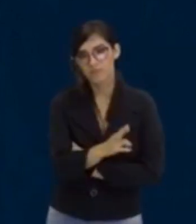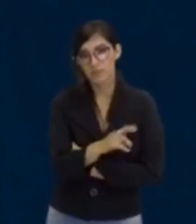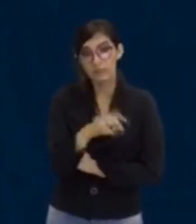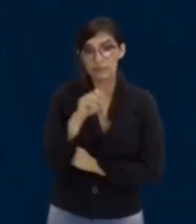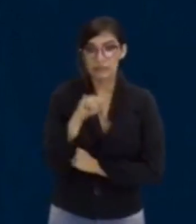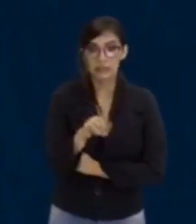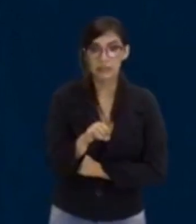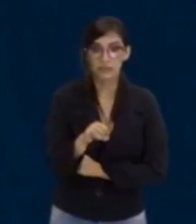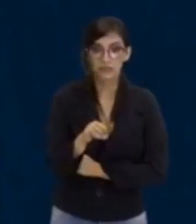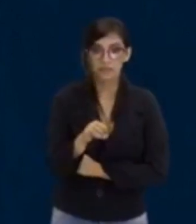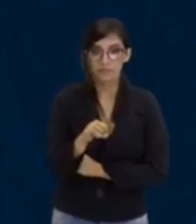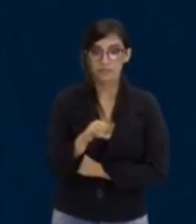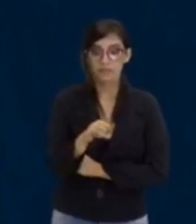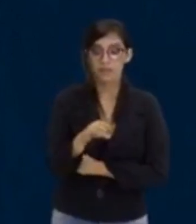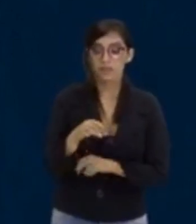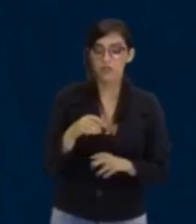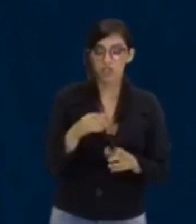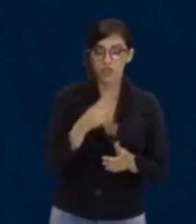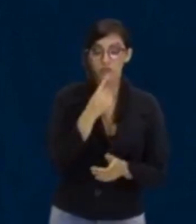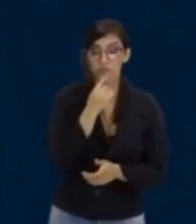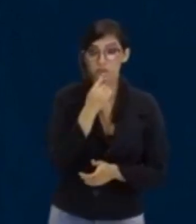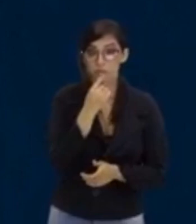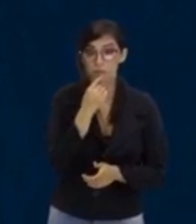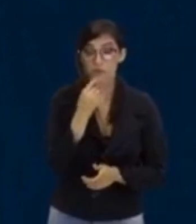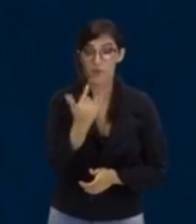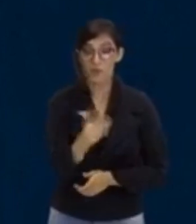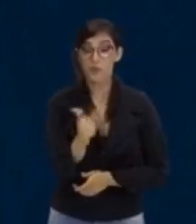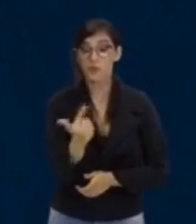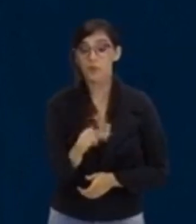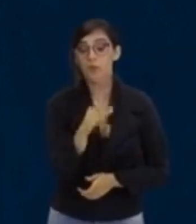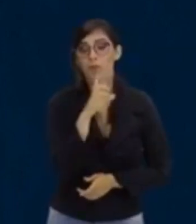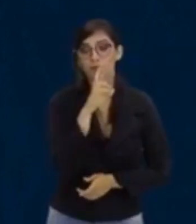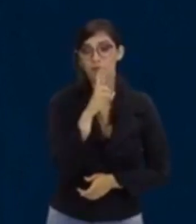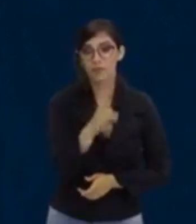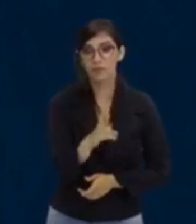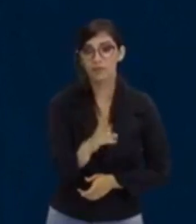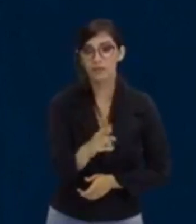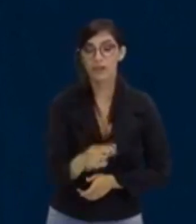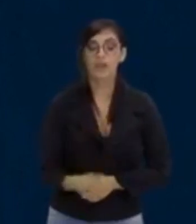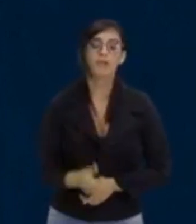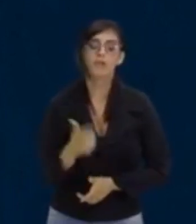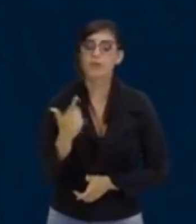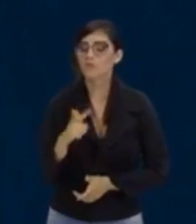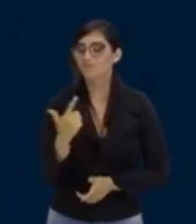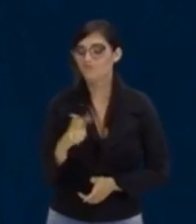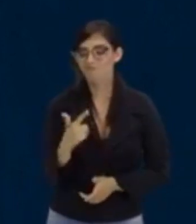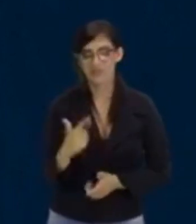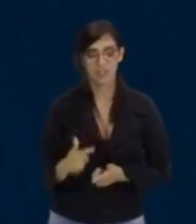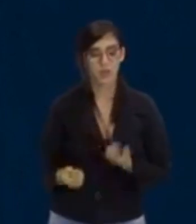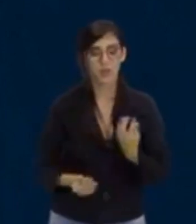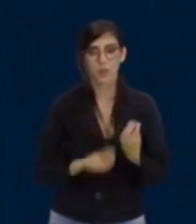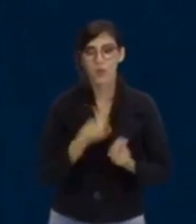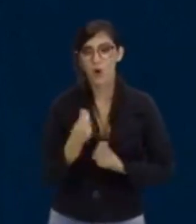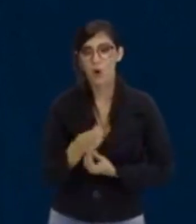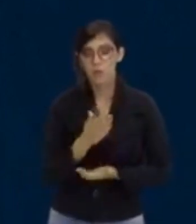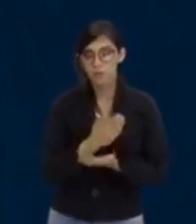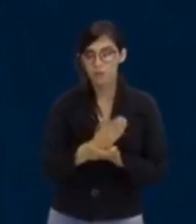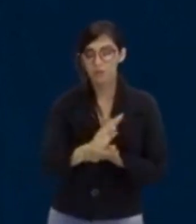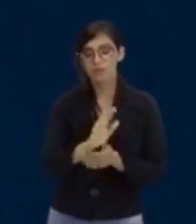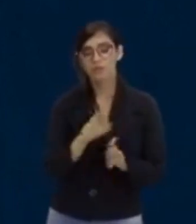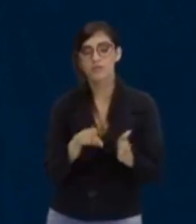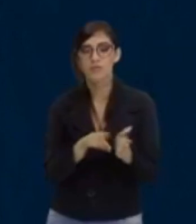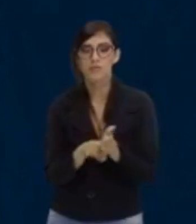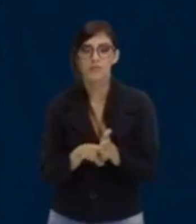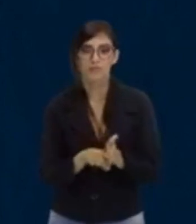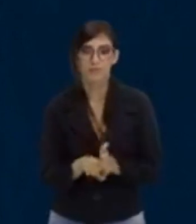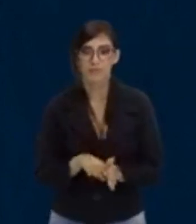isso aqui que tá, ó, de vermelho não tem resposta, eu não consigo continuar na minha questão. E se eu não